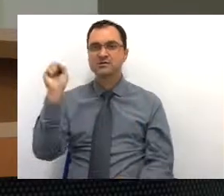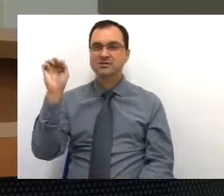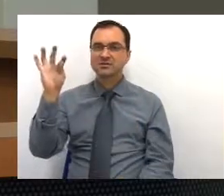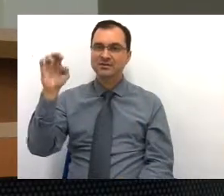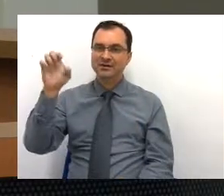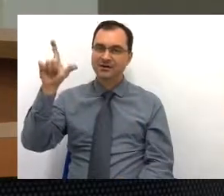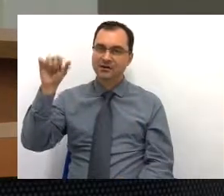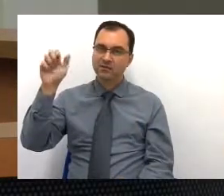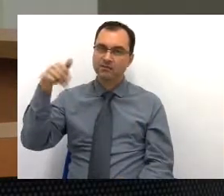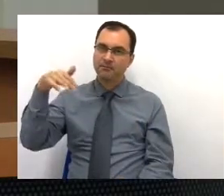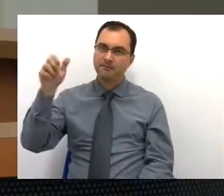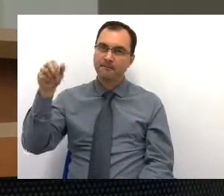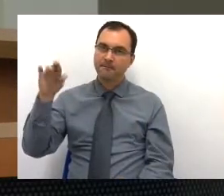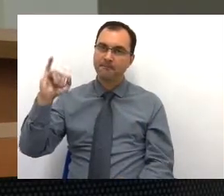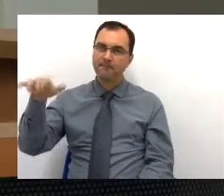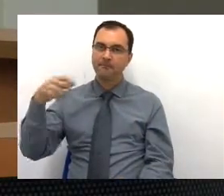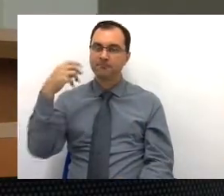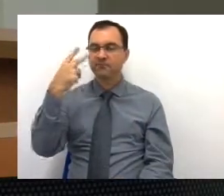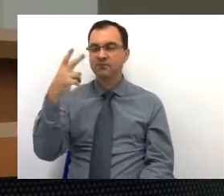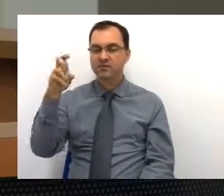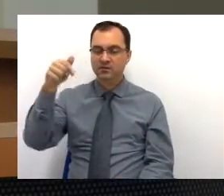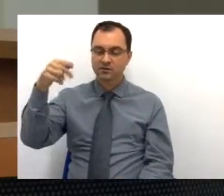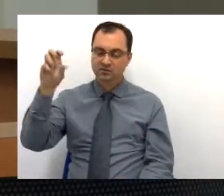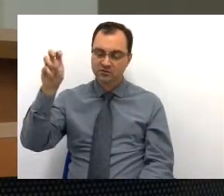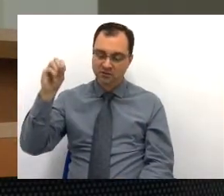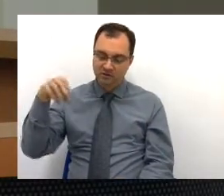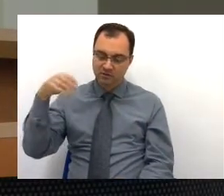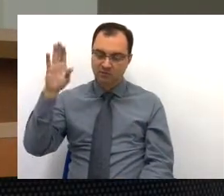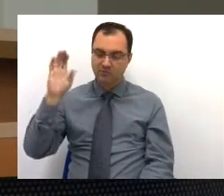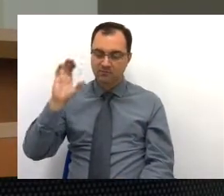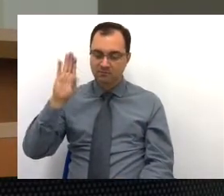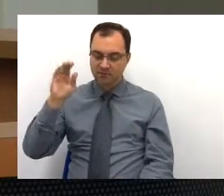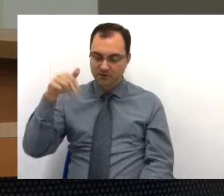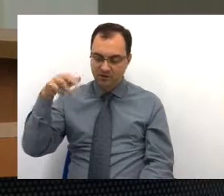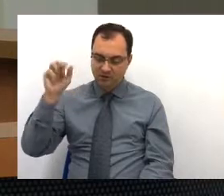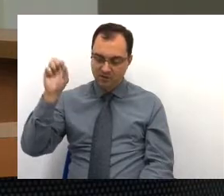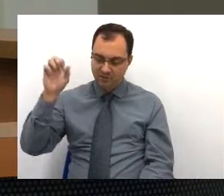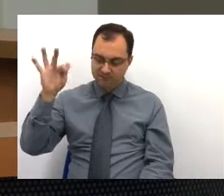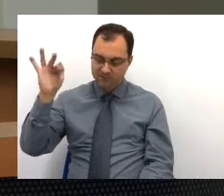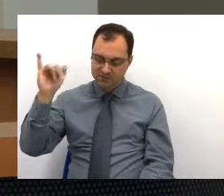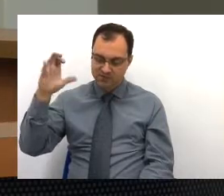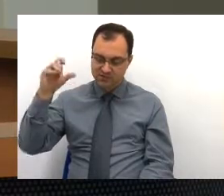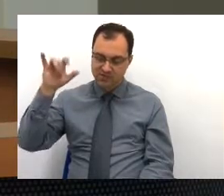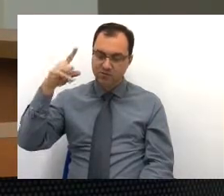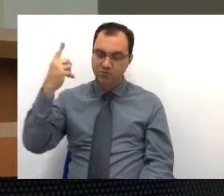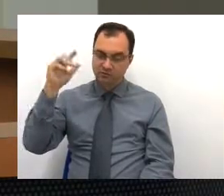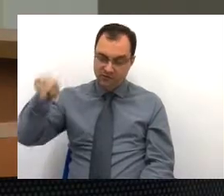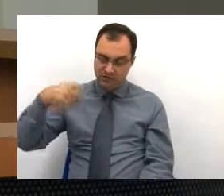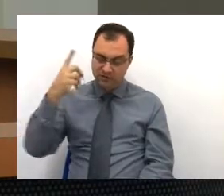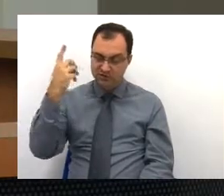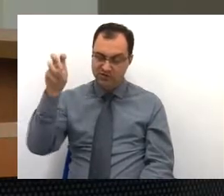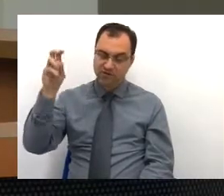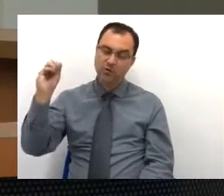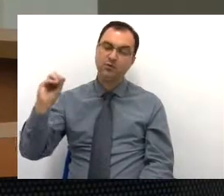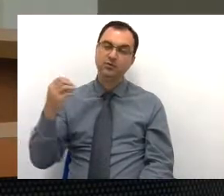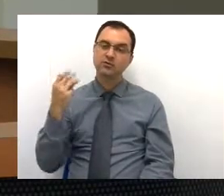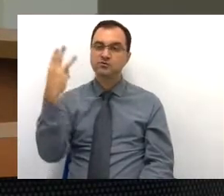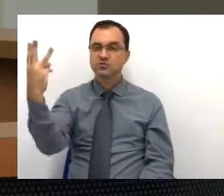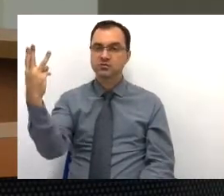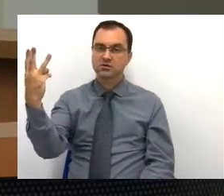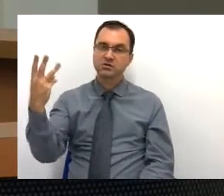24 milhões e 500. Beneficência Nipo Brasileira, 1 milhão e 150. Esses três